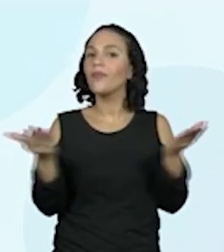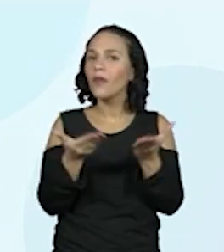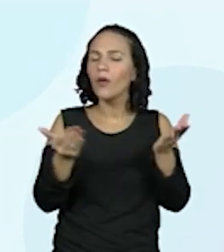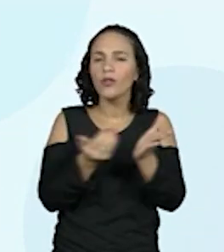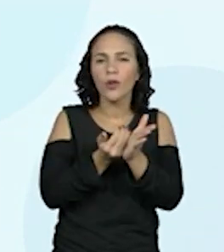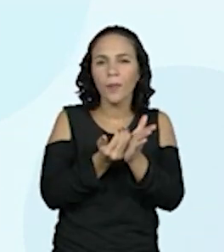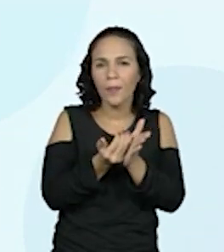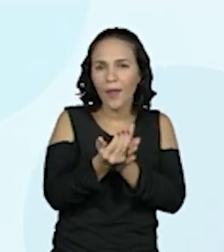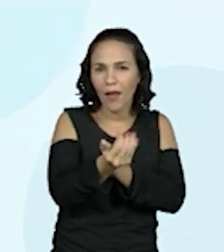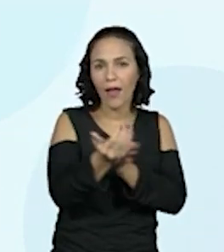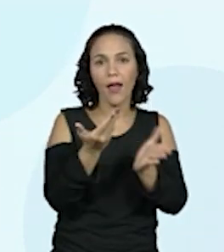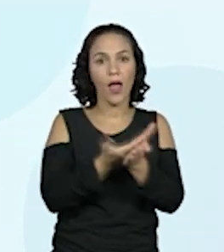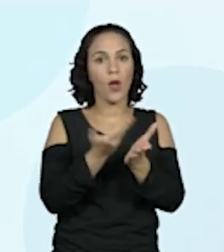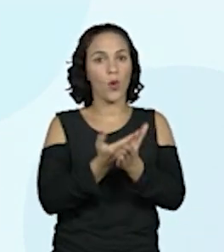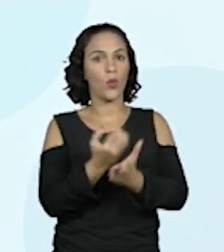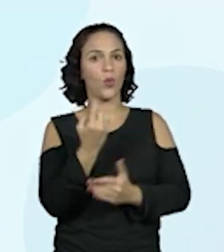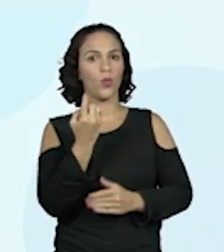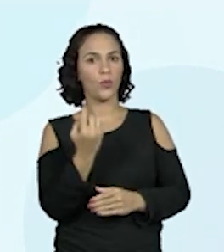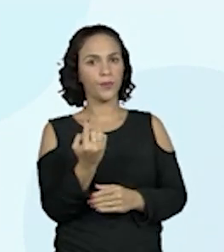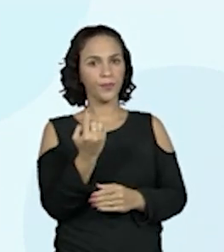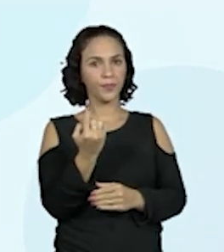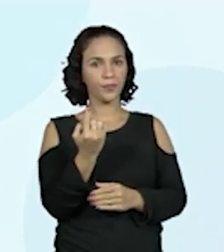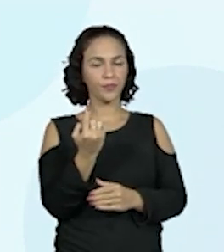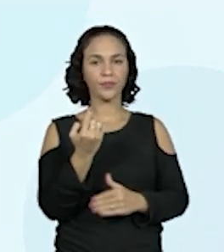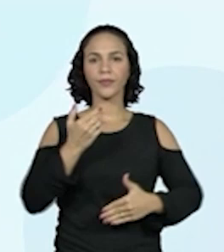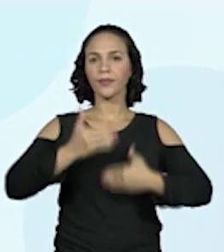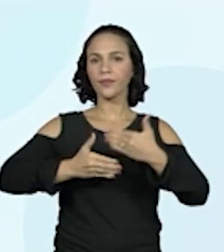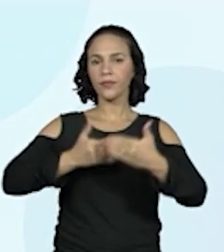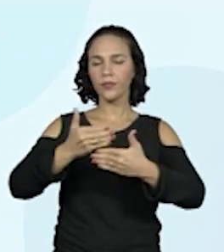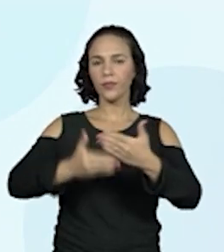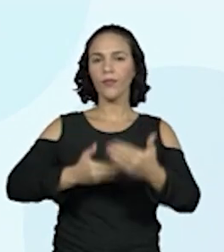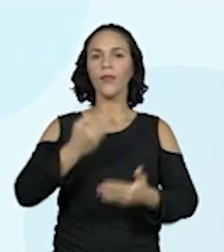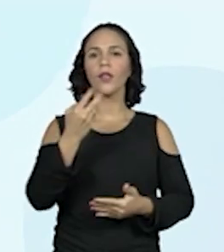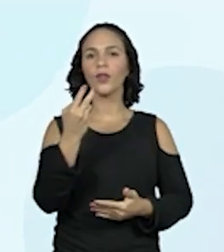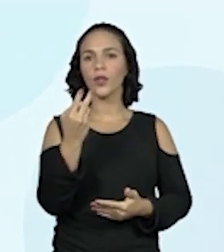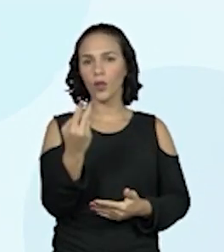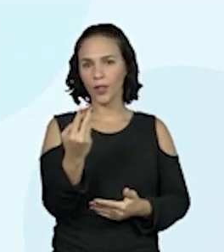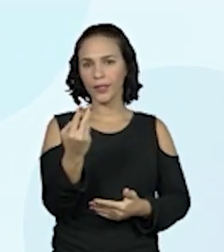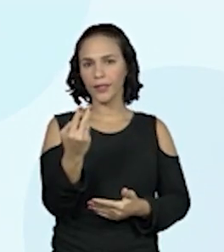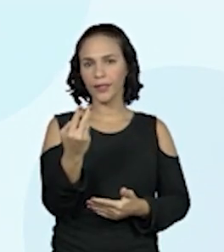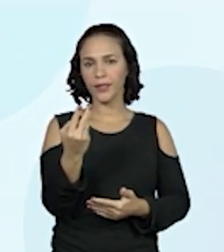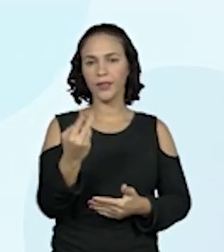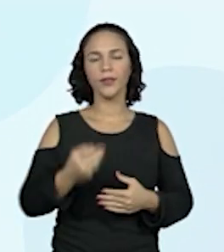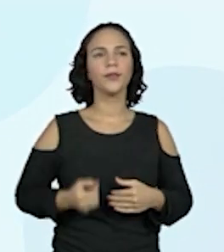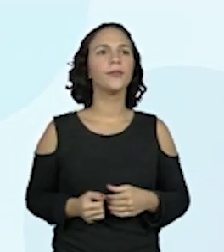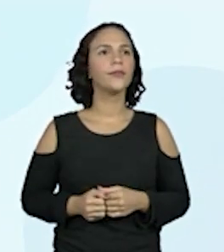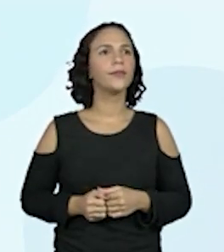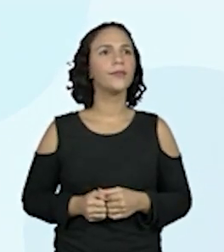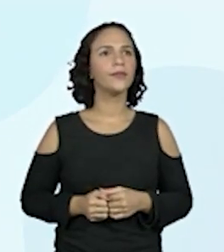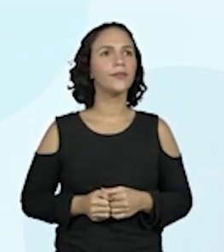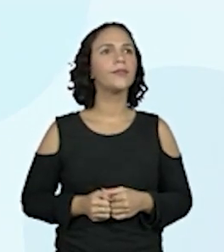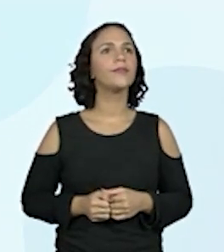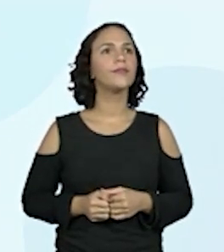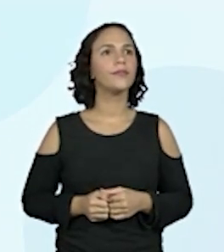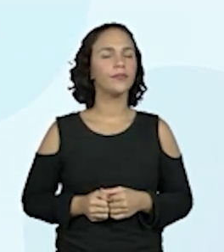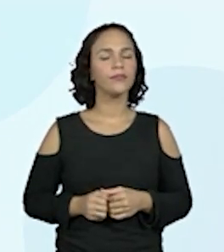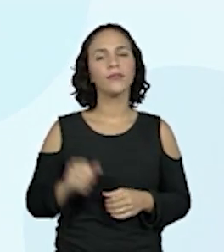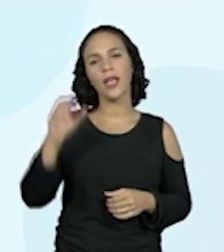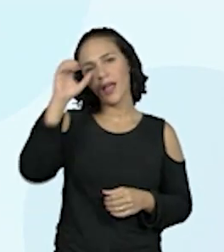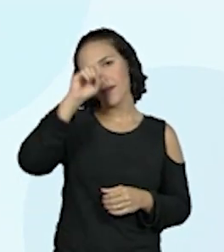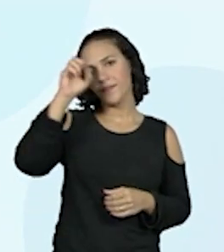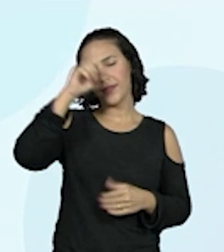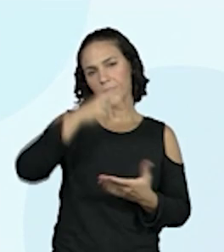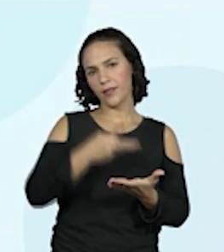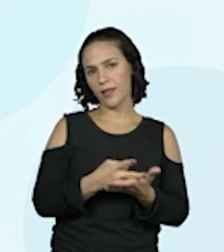hoje a aula 1... Na sequência 2, né, Prodo Aprender Sempre. Exato, sequência 2 do Aprender